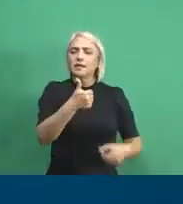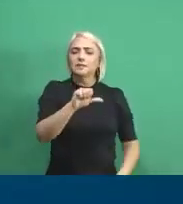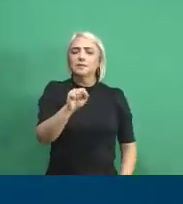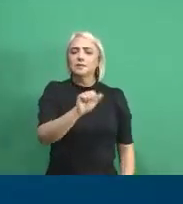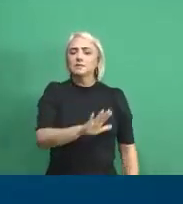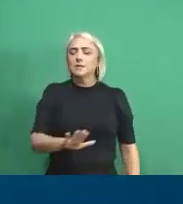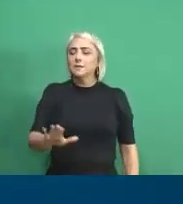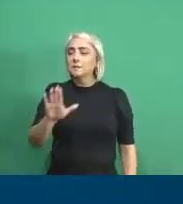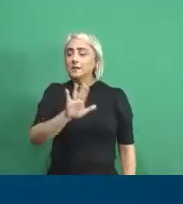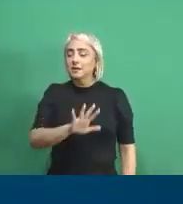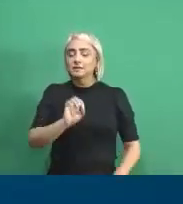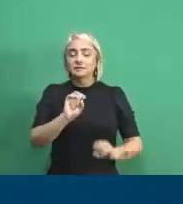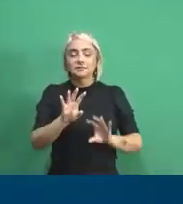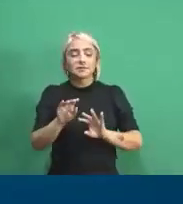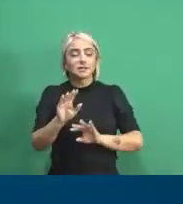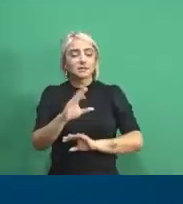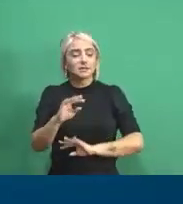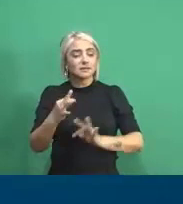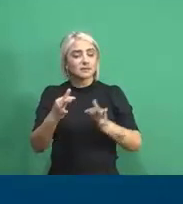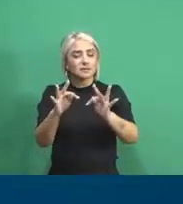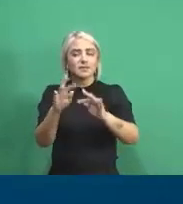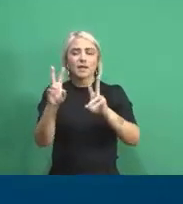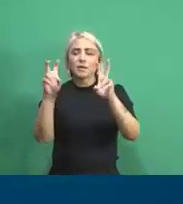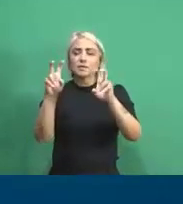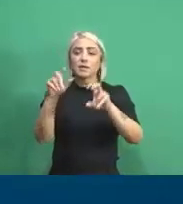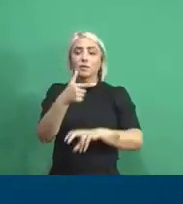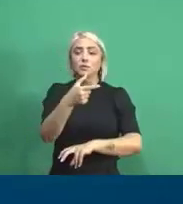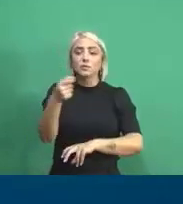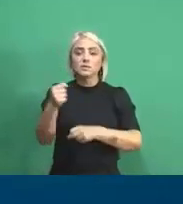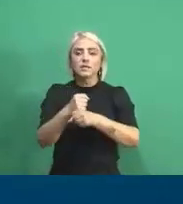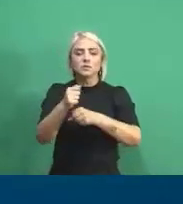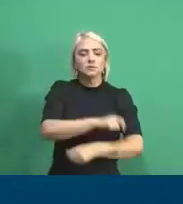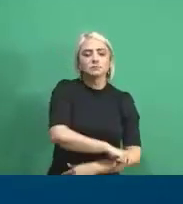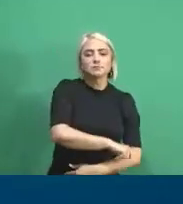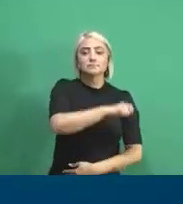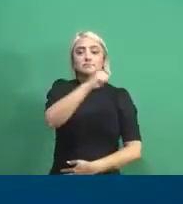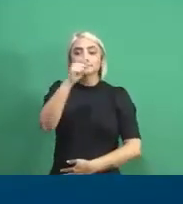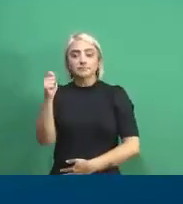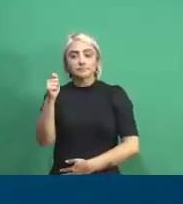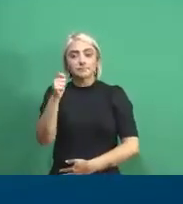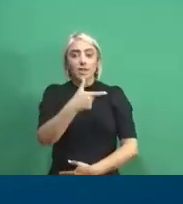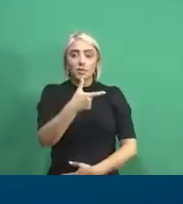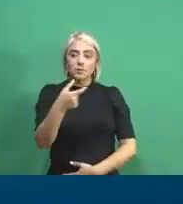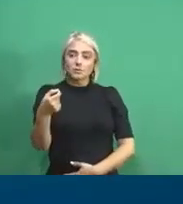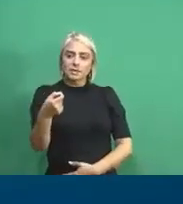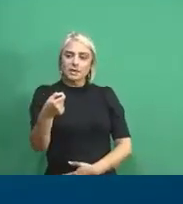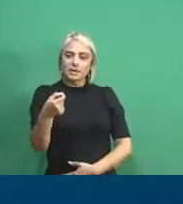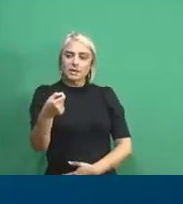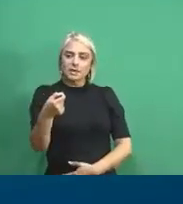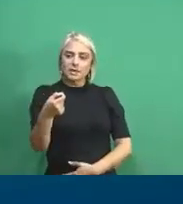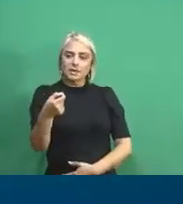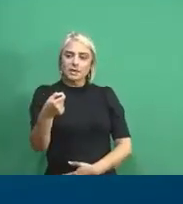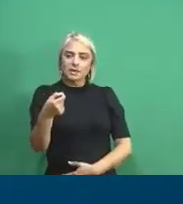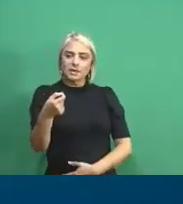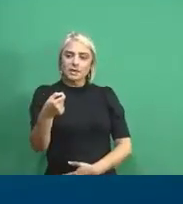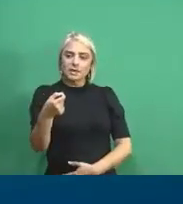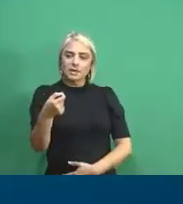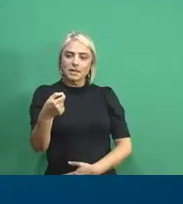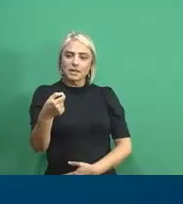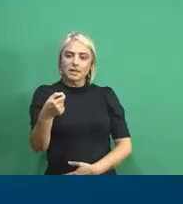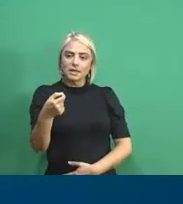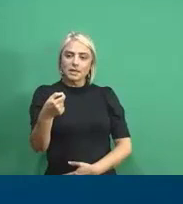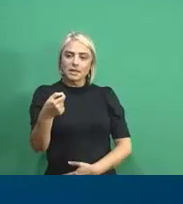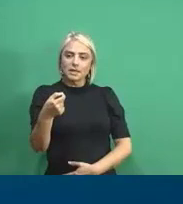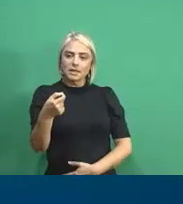Nacional de Ciência e Tecnologia, com o Bicentenário da Independência, 200 anos de ciência e tecnologia